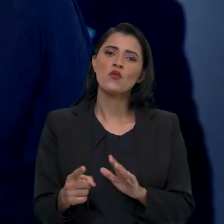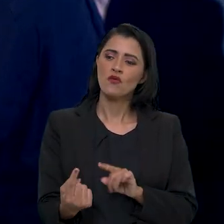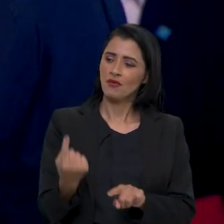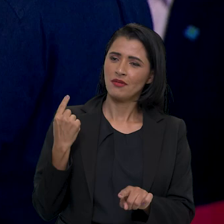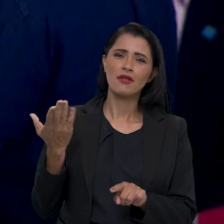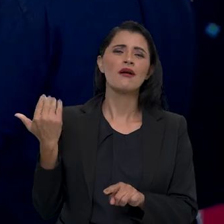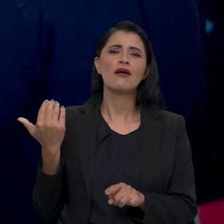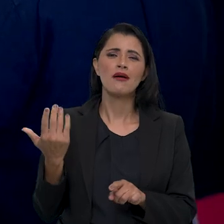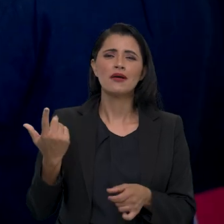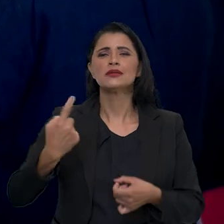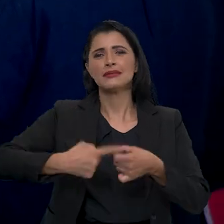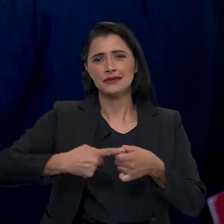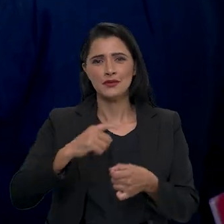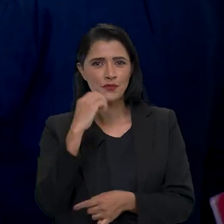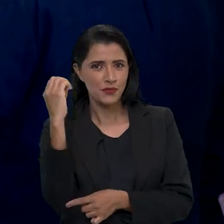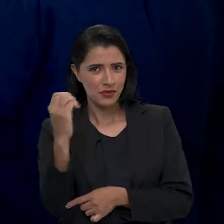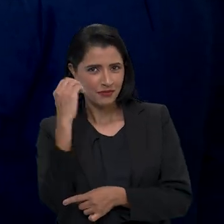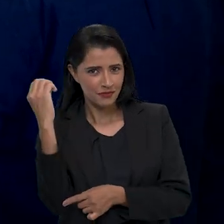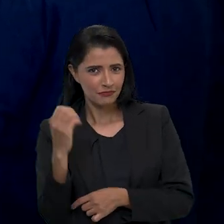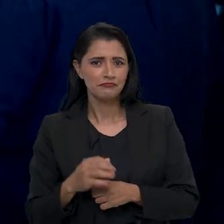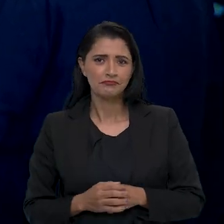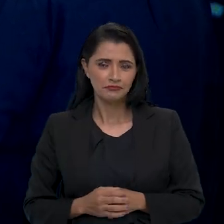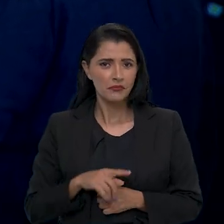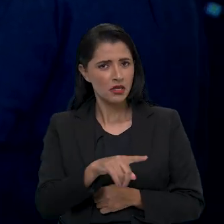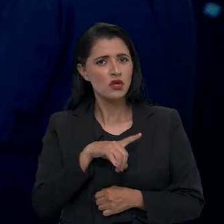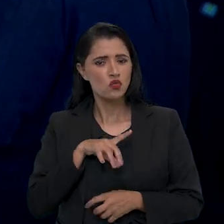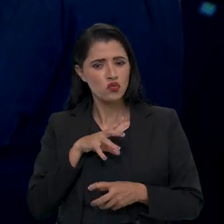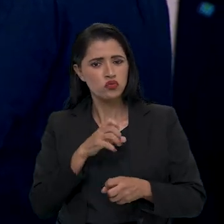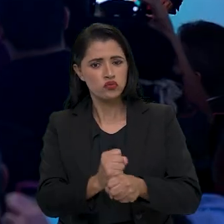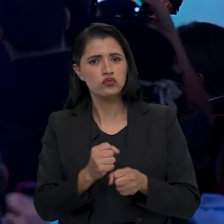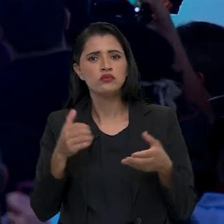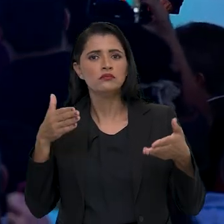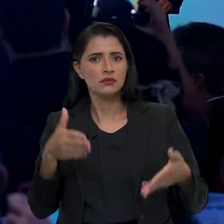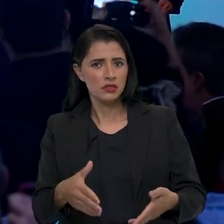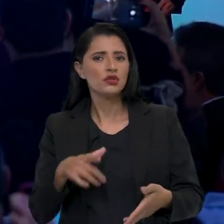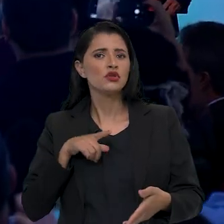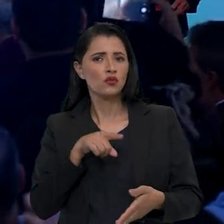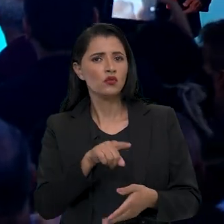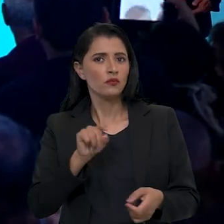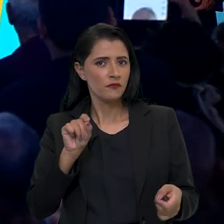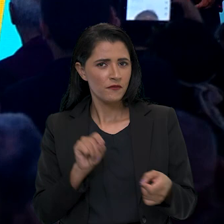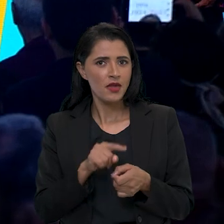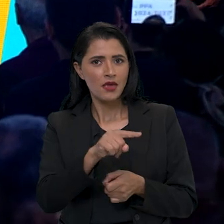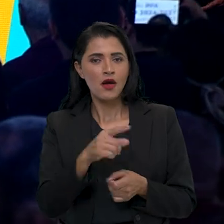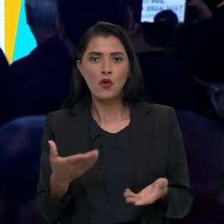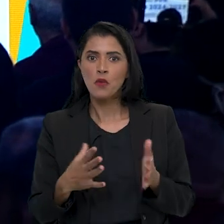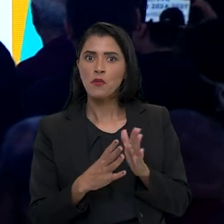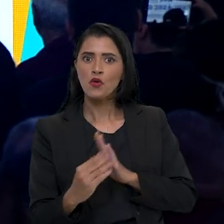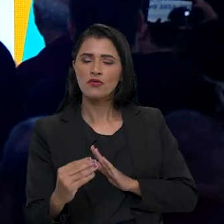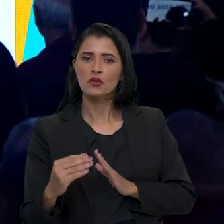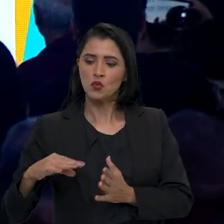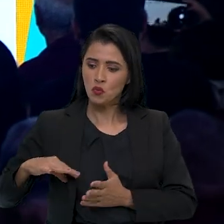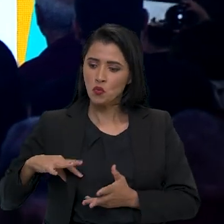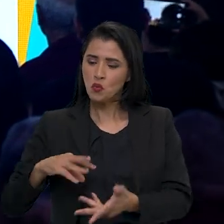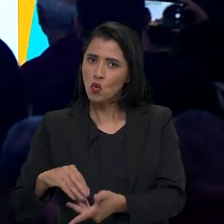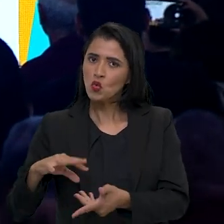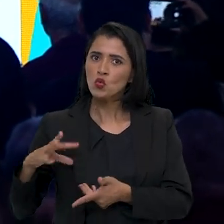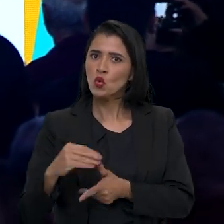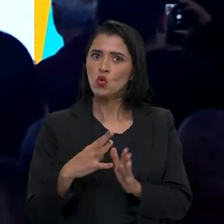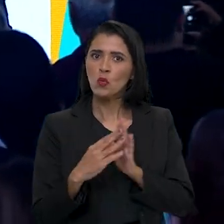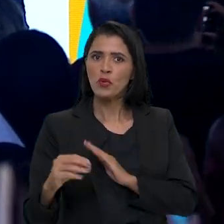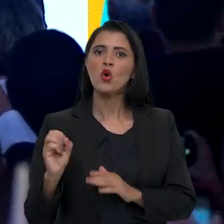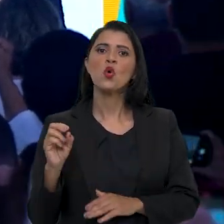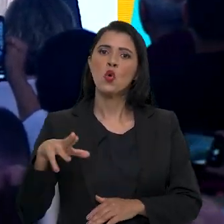isso foi na cidade de Porto Alegre. E o orçamento participativo virou um modelo mundial,